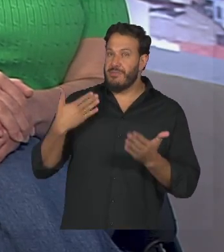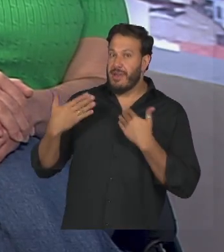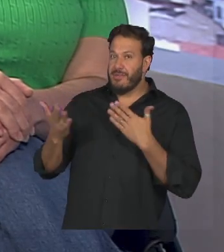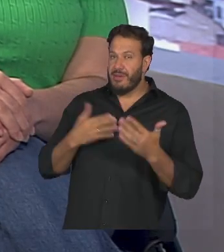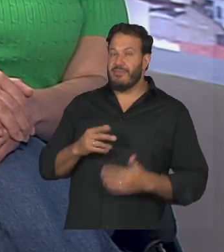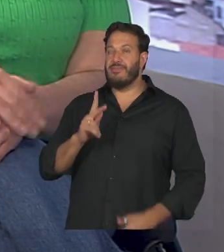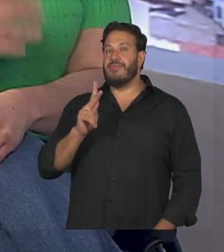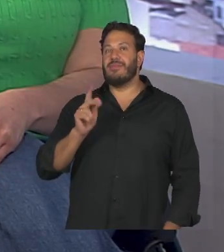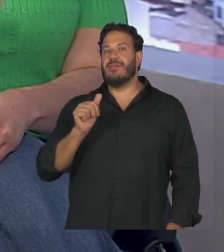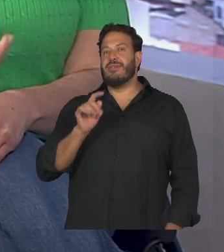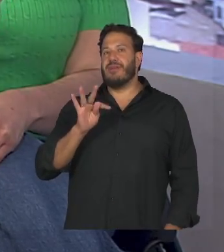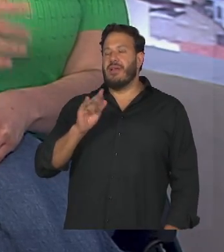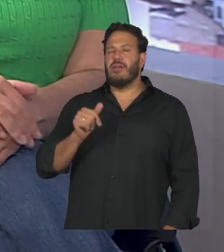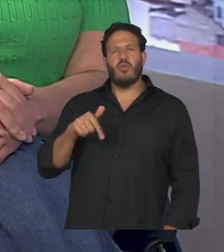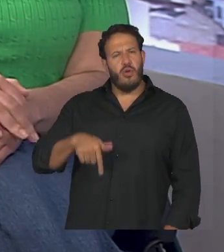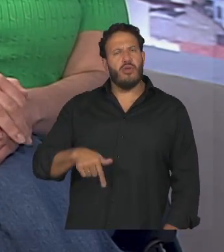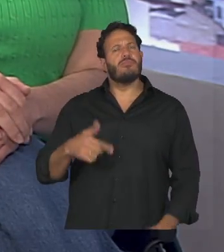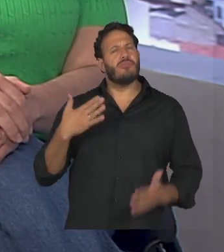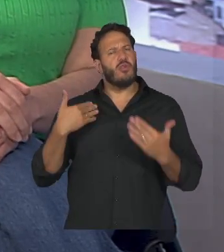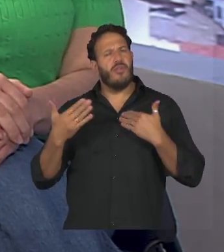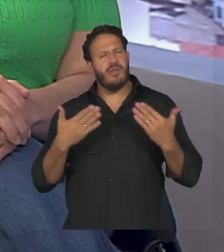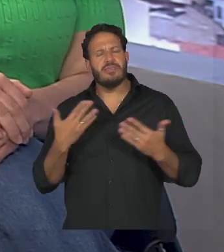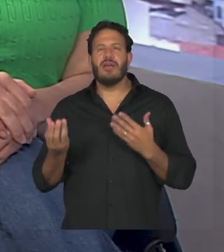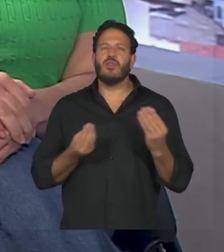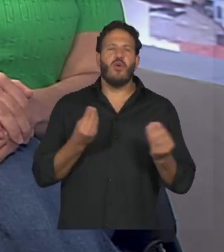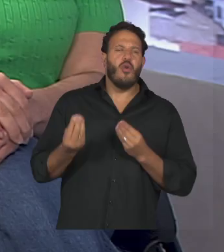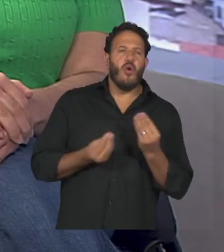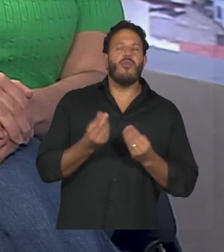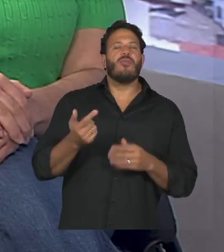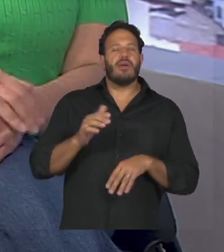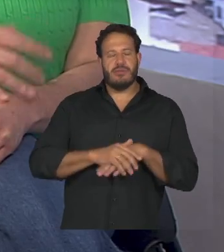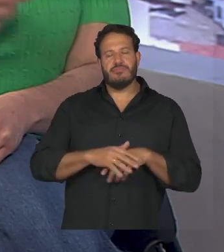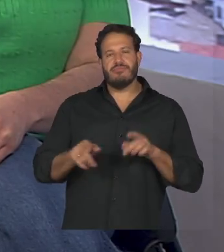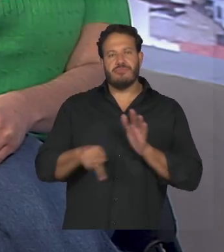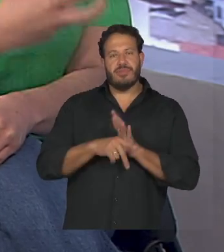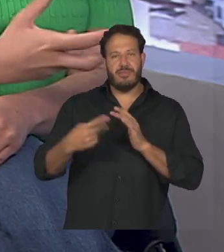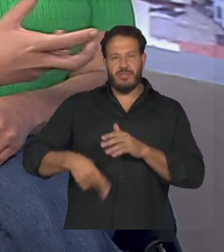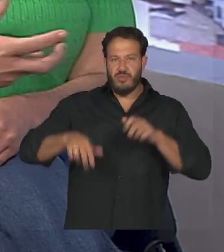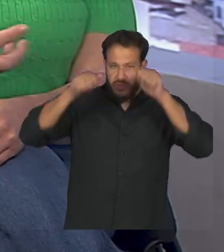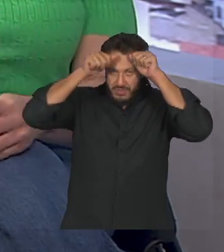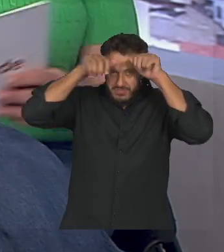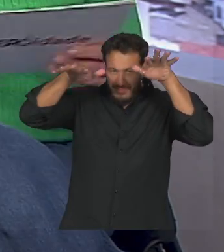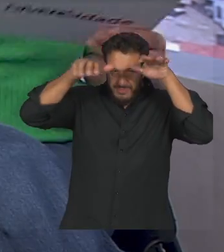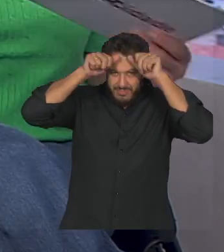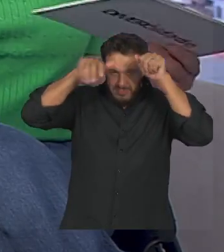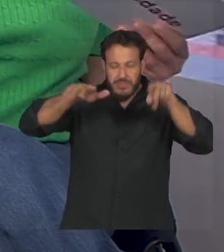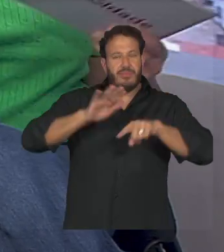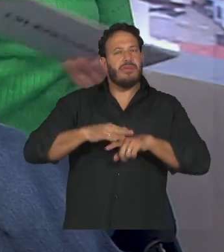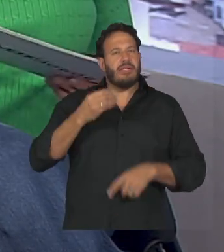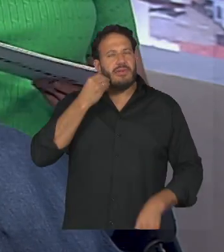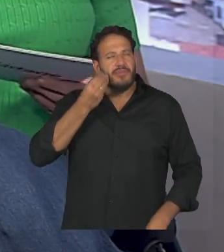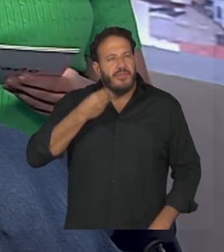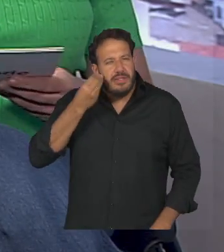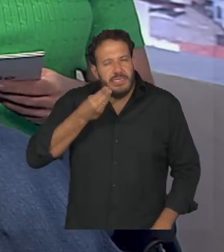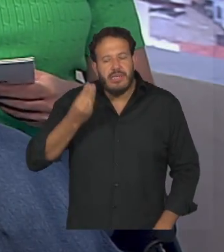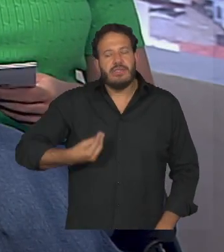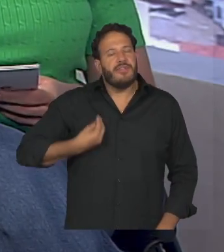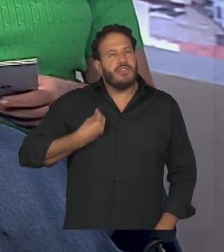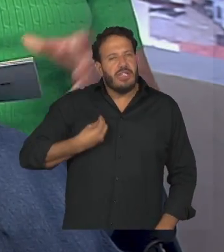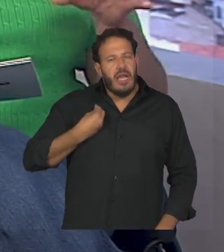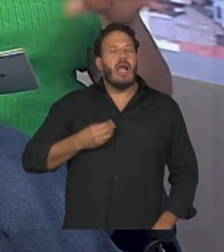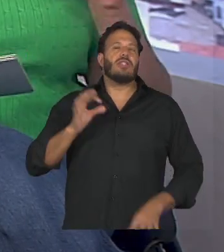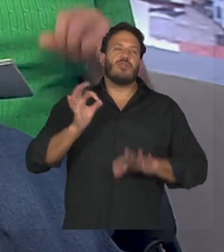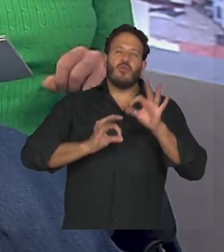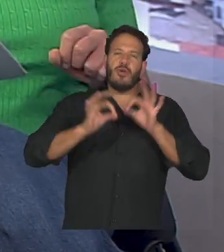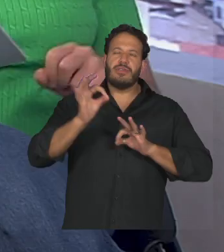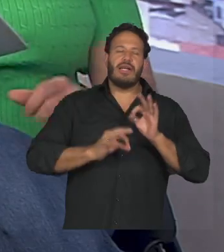Kátia Apolinário conversando sobre o transtorno do espectro autista e a vivência dela todos os projetos que ela tem colocado no mundo